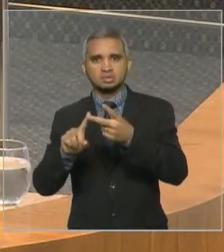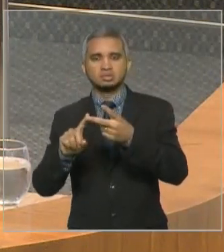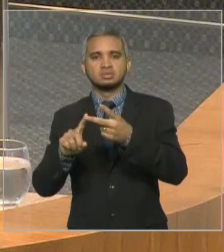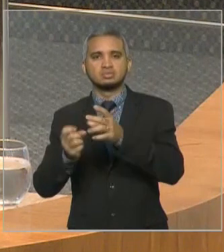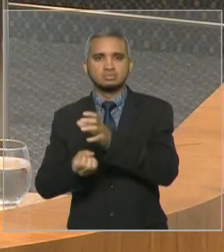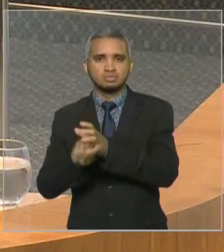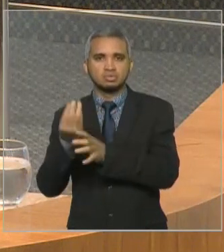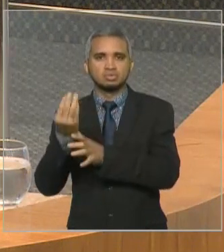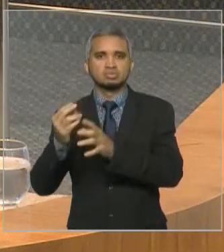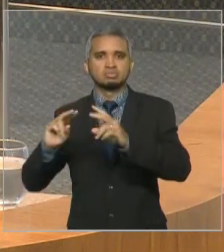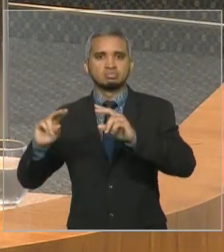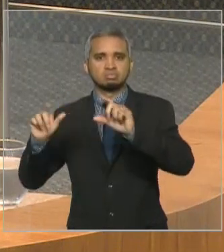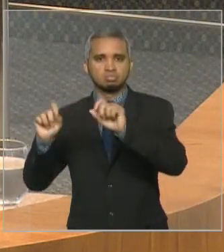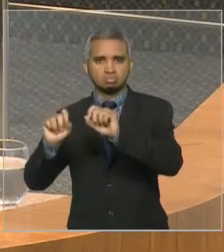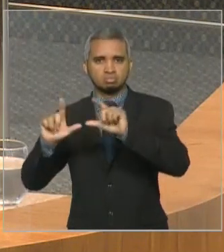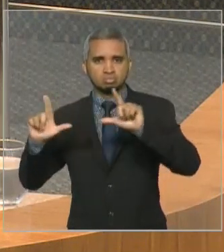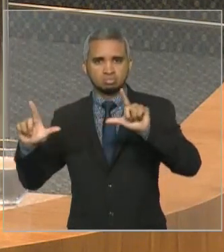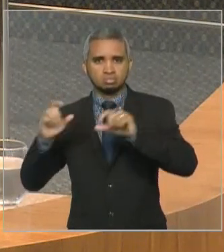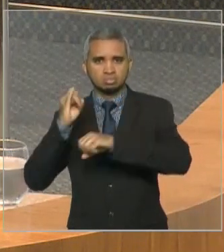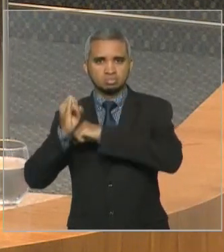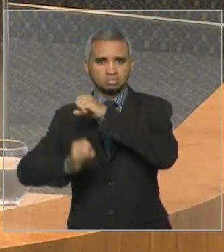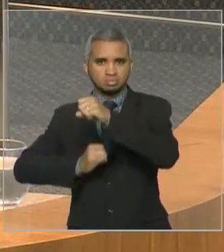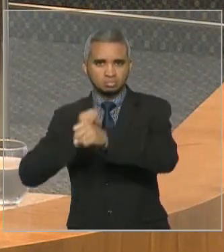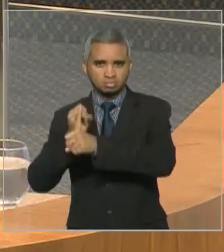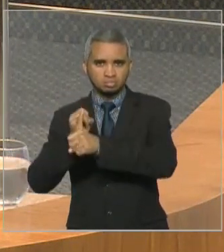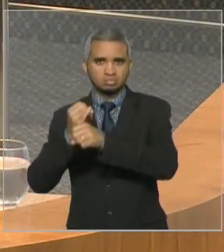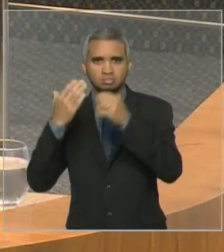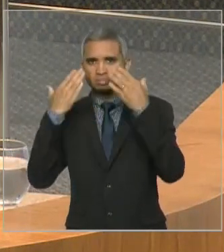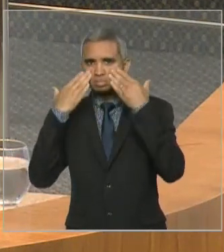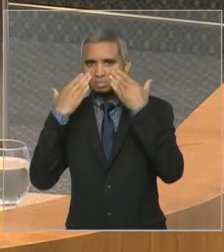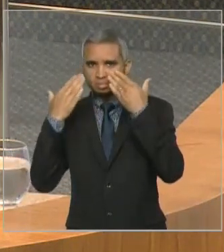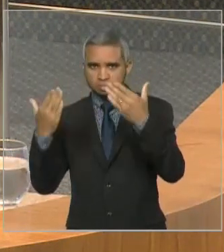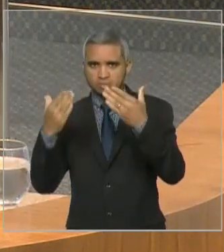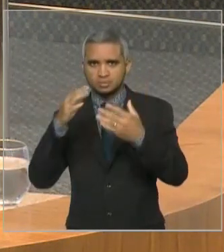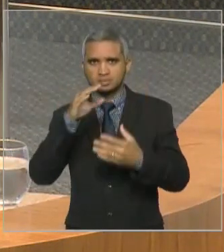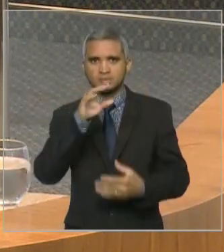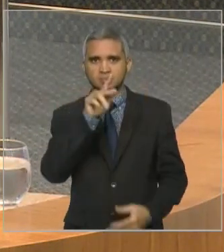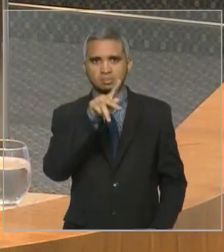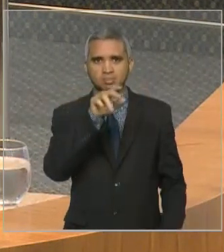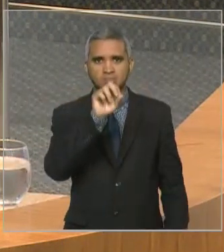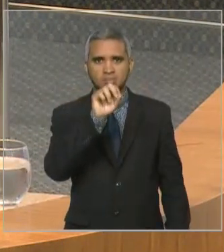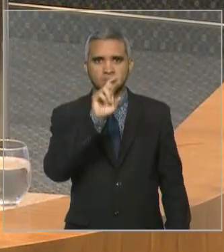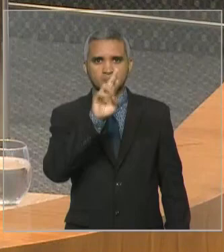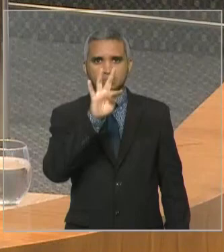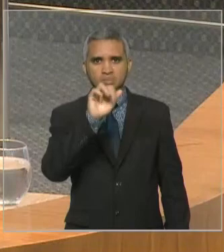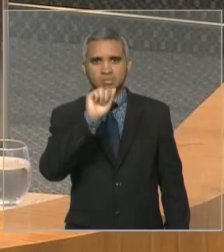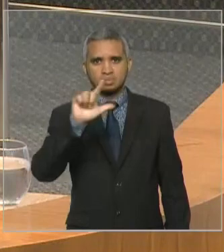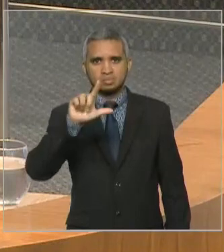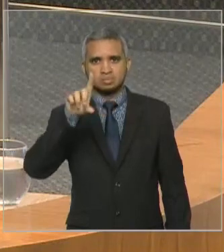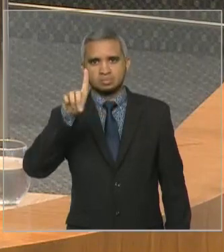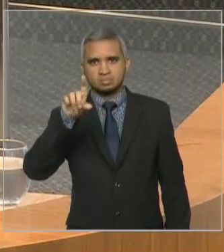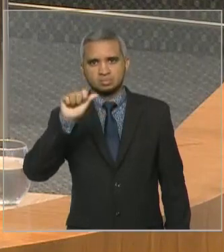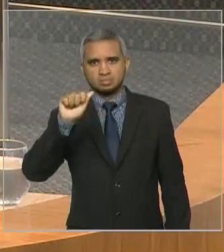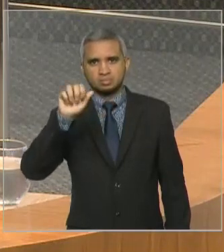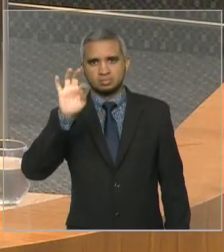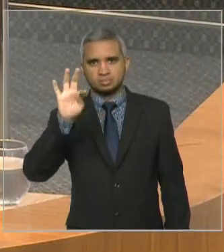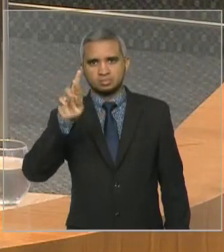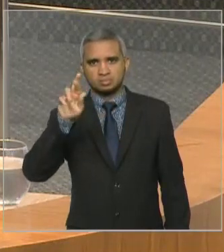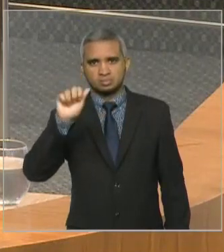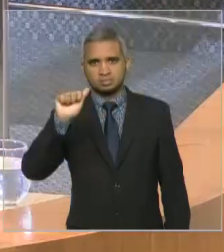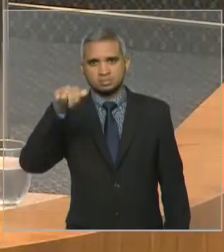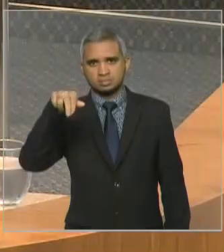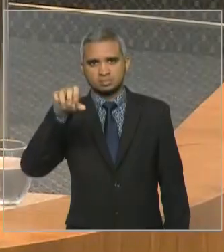E muitas das coisas, eu quero aqui reconhecer e dizer, foram continuadas, a TV Assembleia é uma delas.